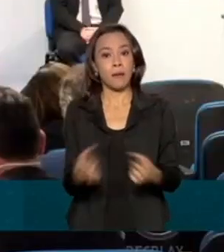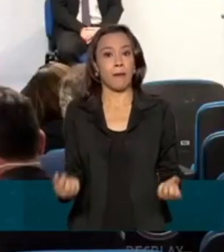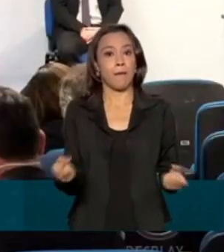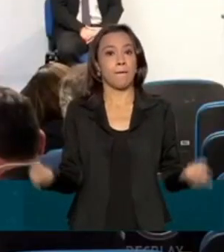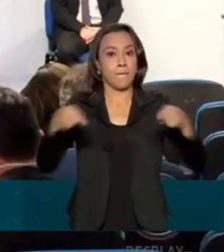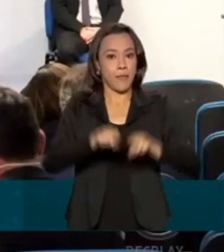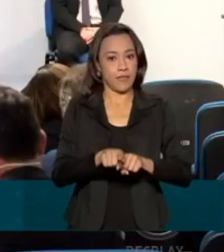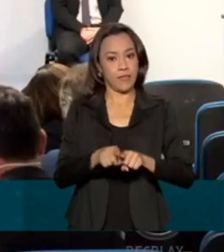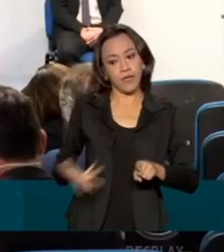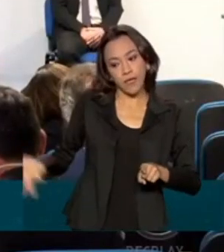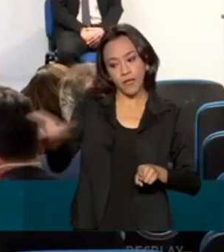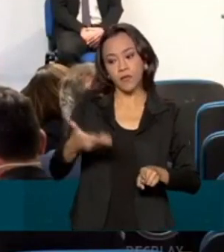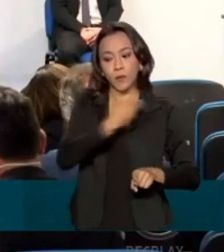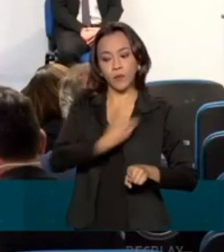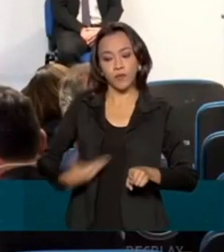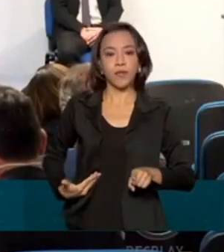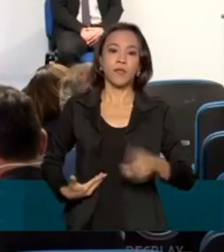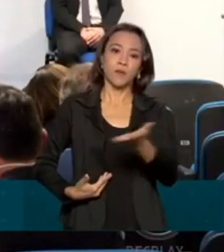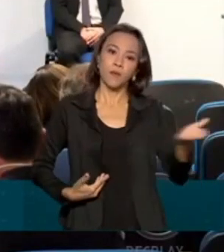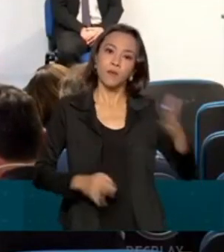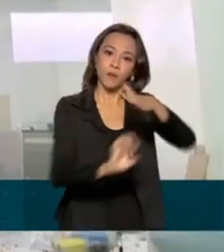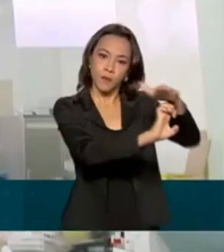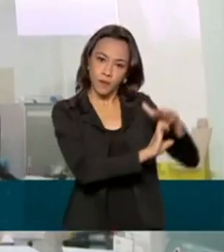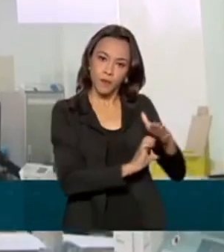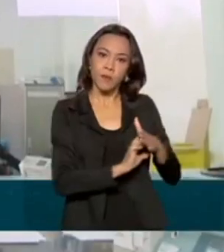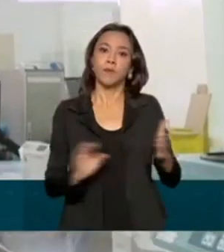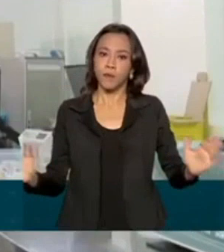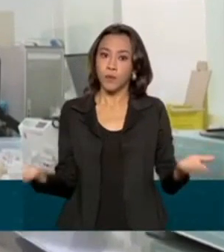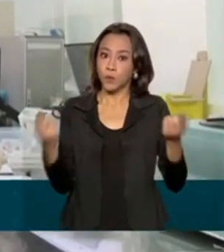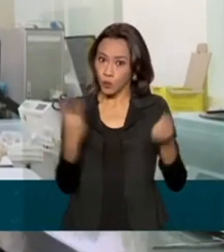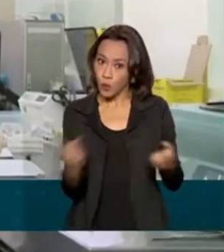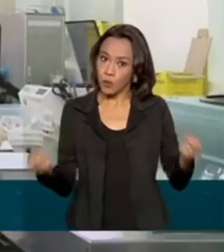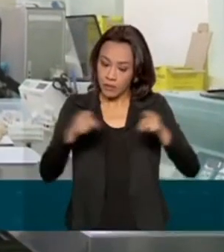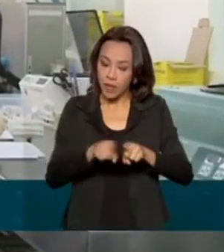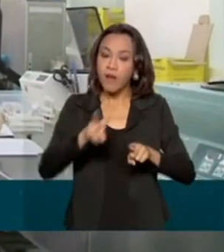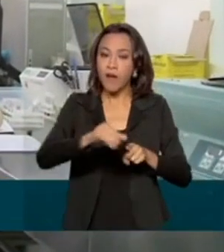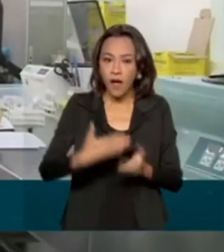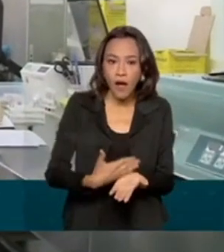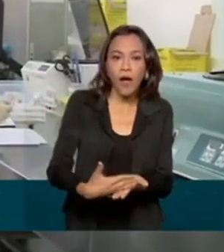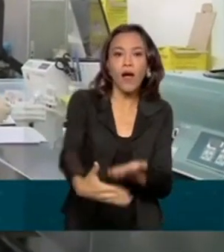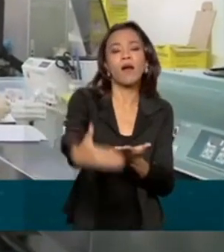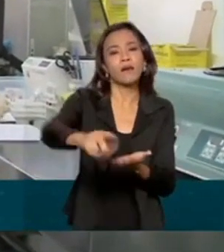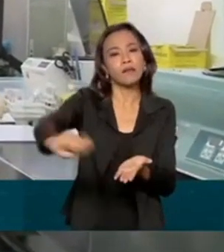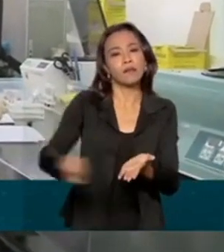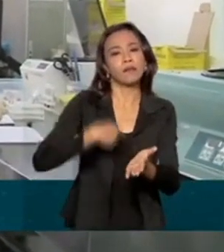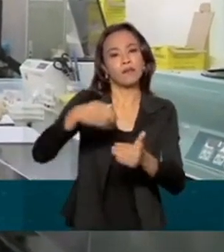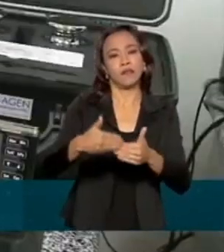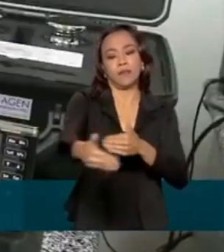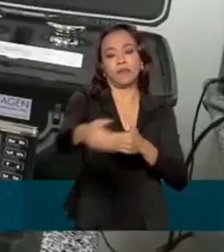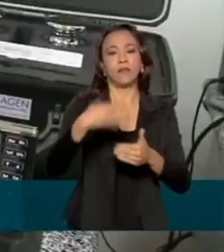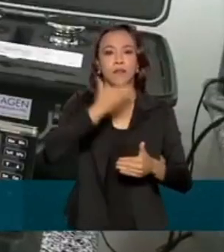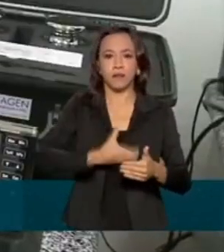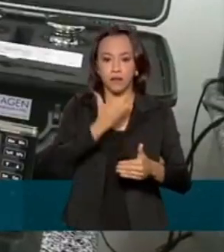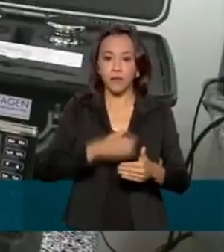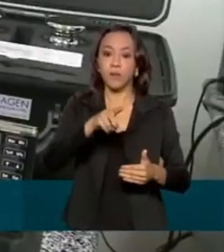governo e o setor privado deve ser assinado em dezembro. O laboratório onde vão ocorrer os testes com as baterias dos carros